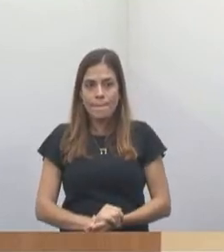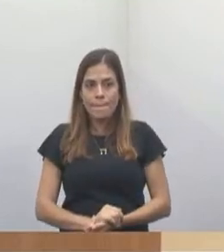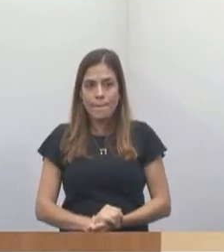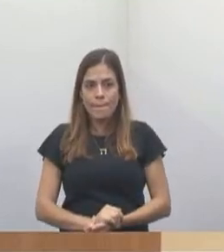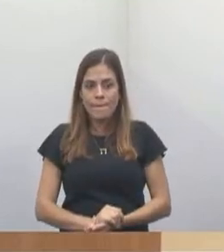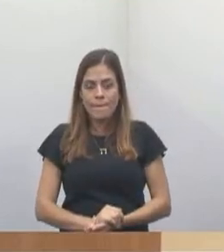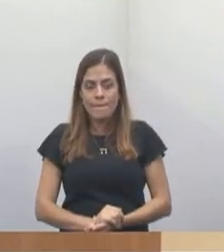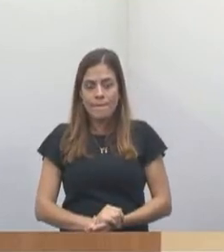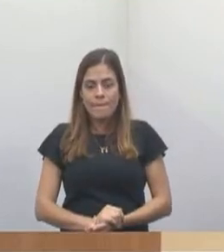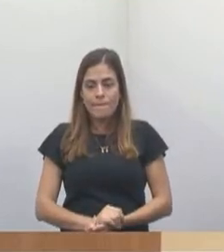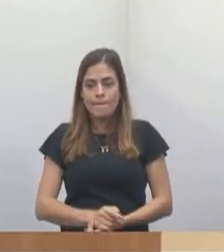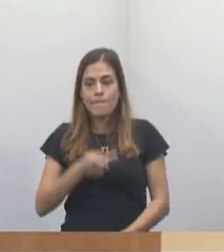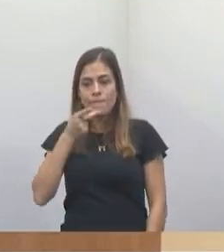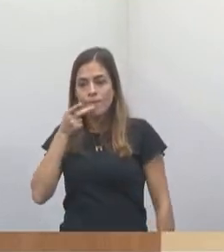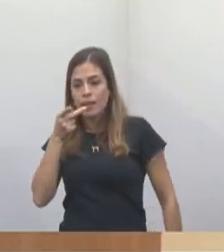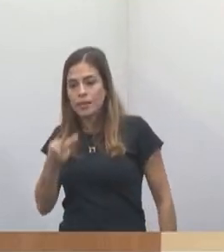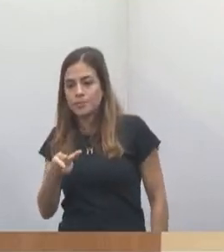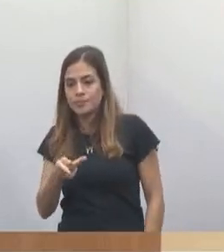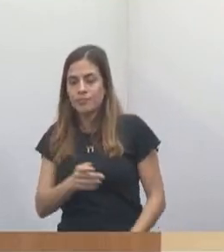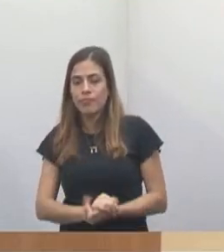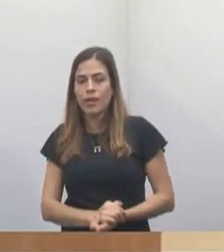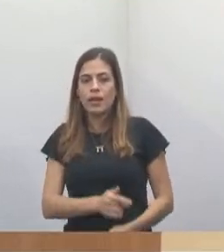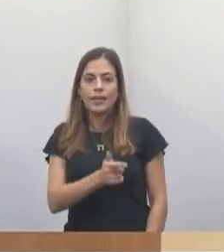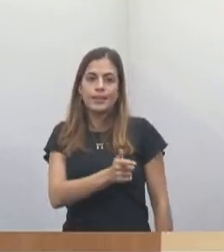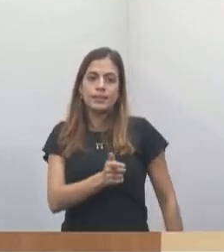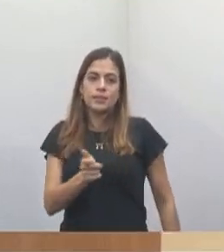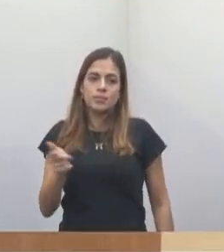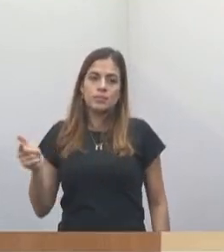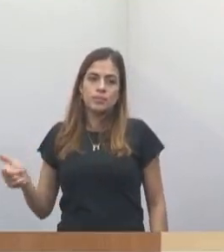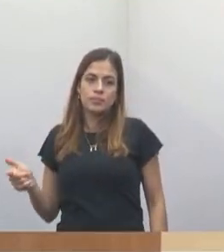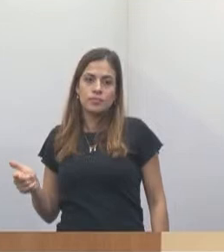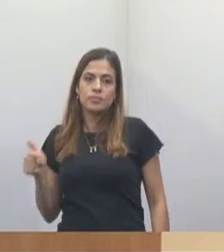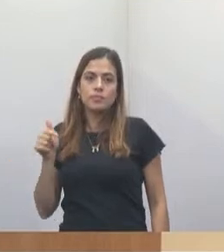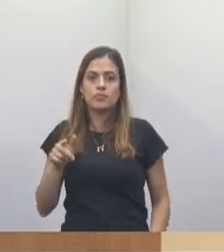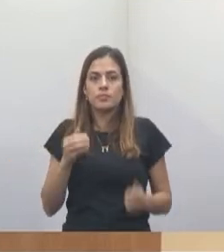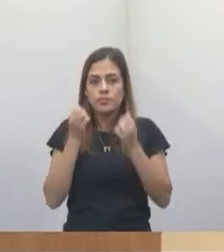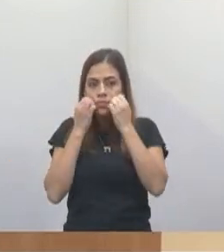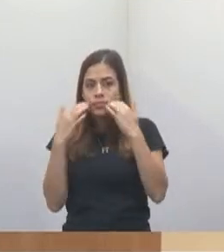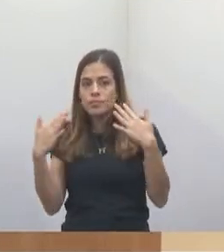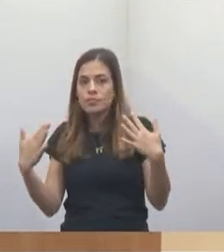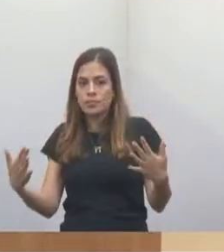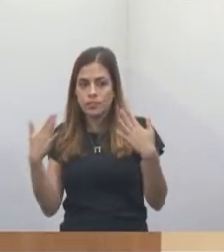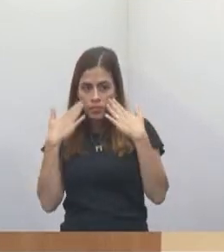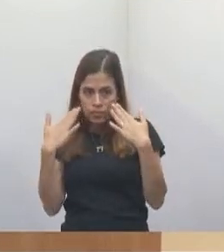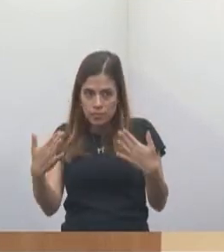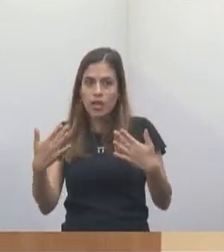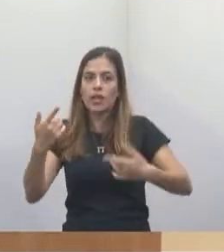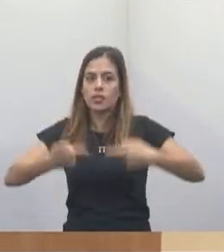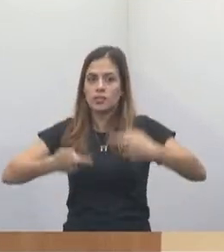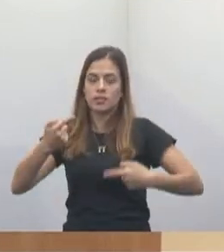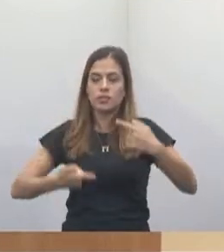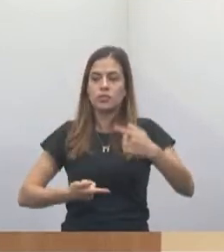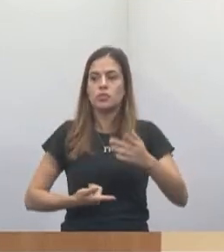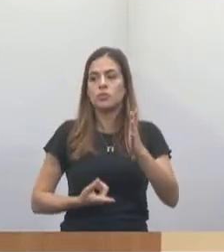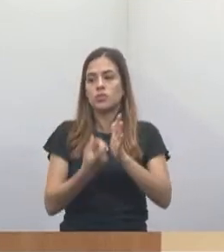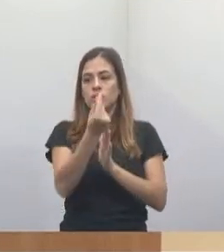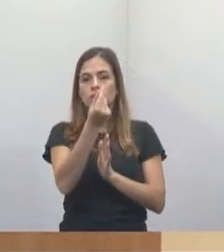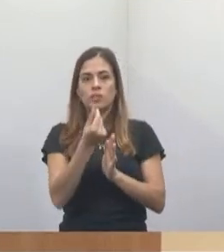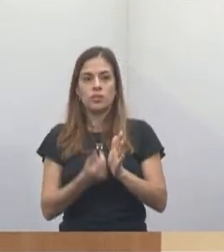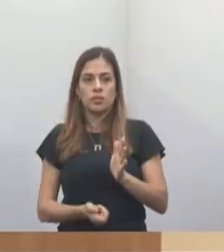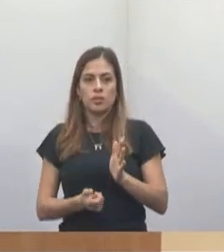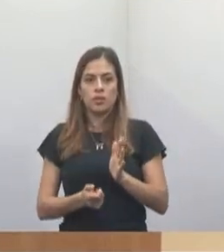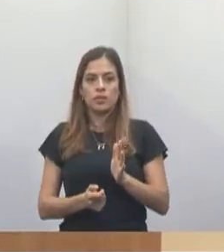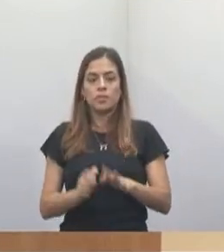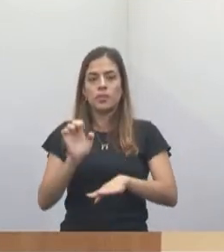que essa semana teve aqui na Câmara uma audiência pública para discutir o orçamento do